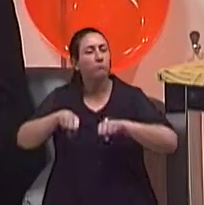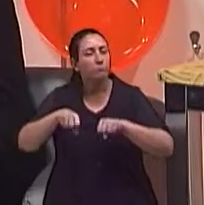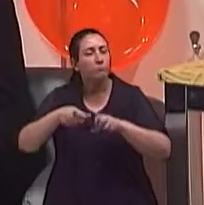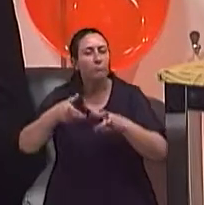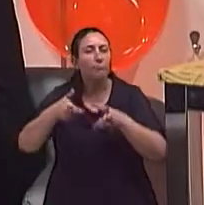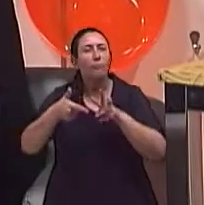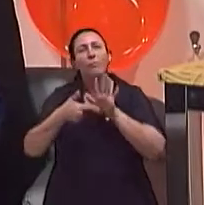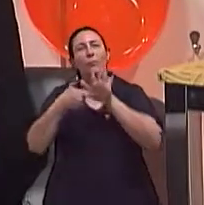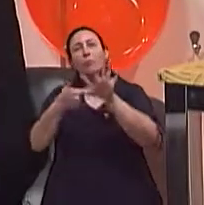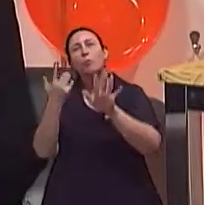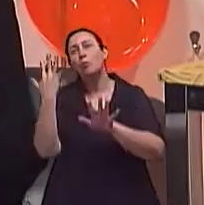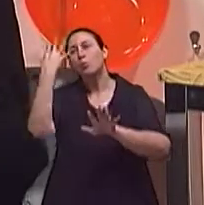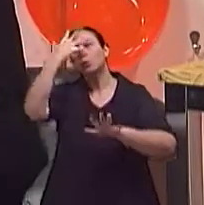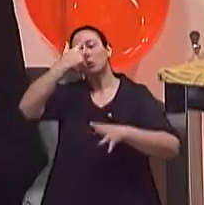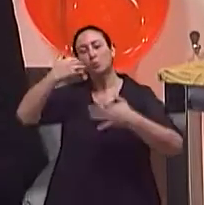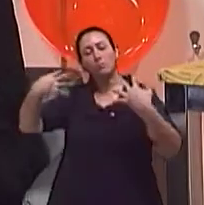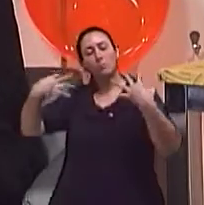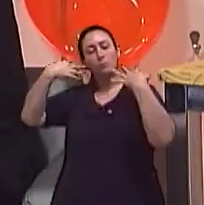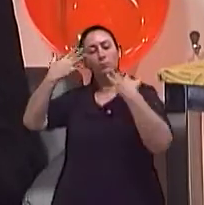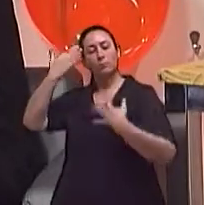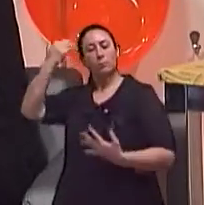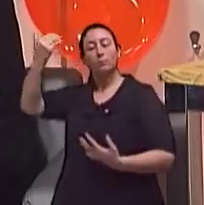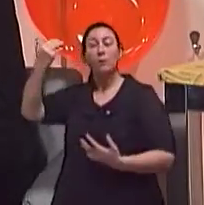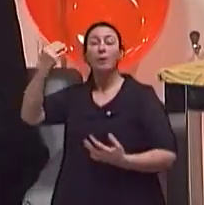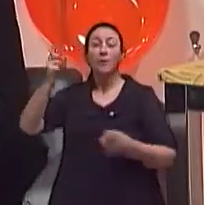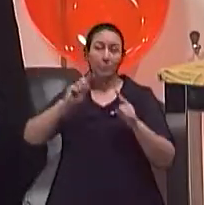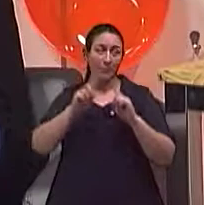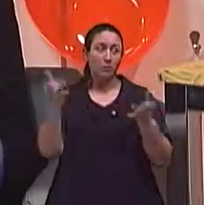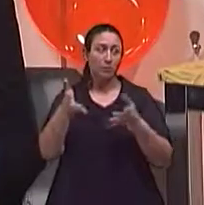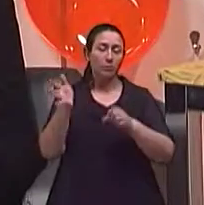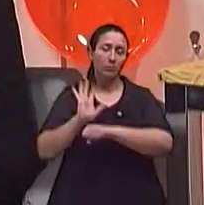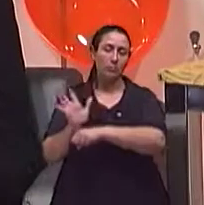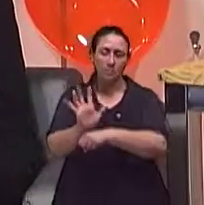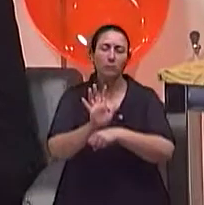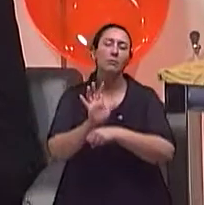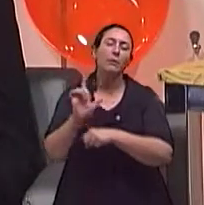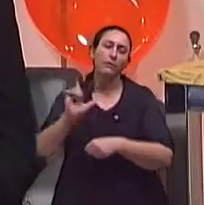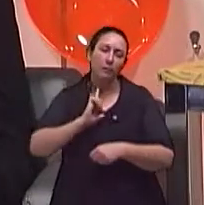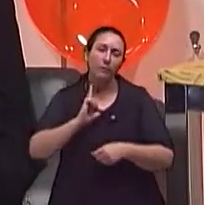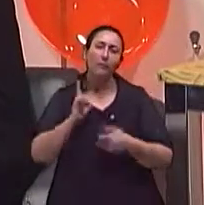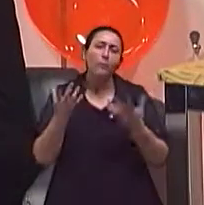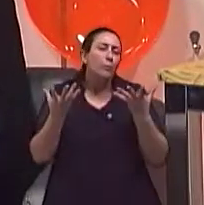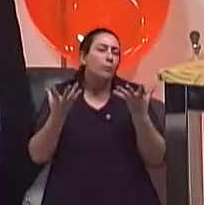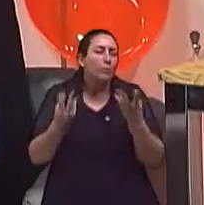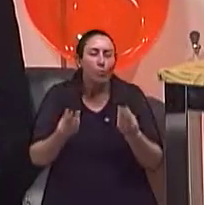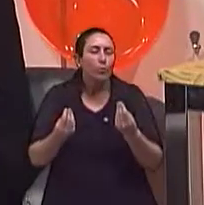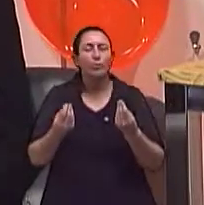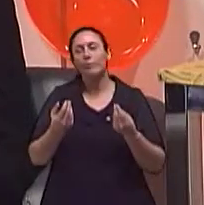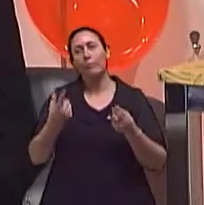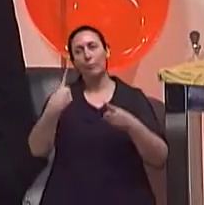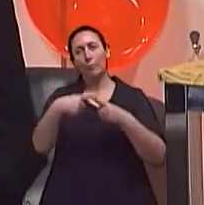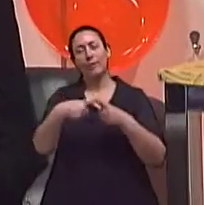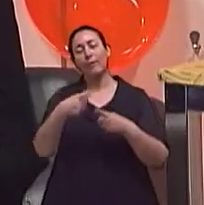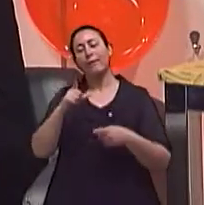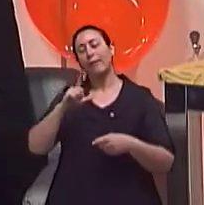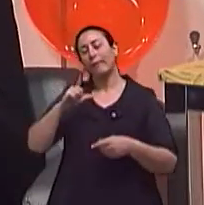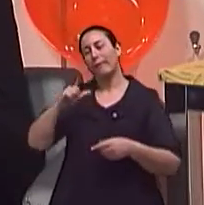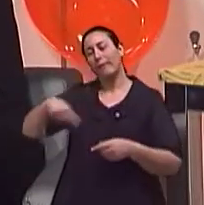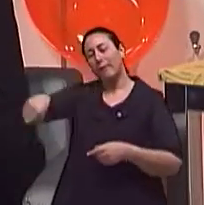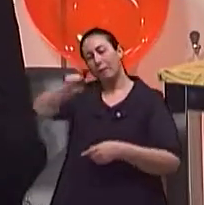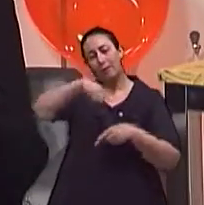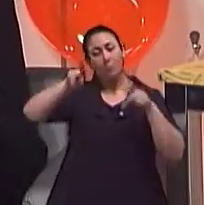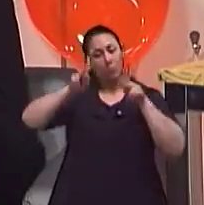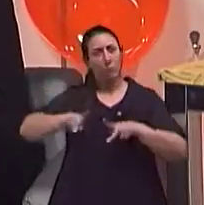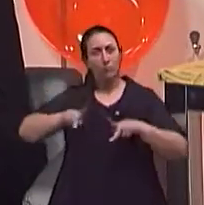hoje mesmo o tipo de foco da indústria cinematográfica não está mais em cima disso, porque o público amadureceu e